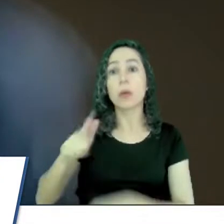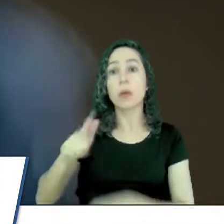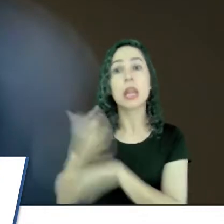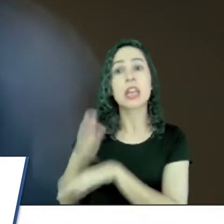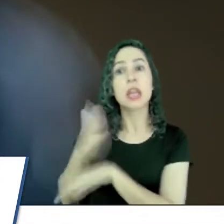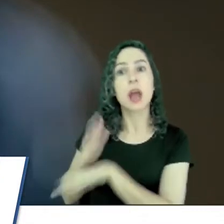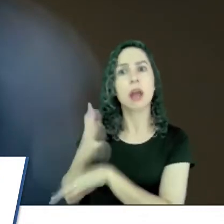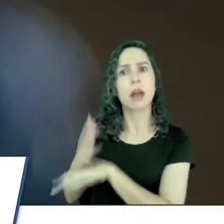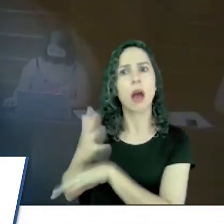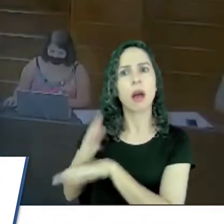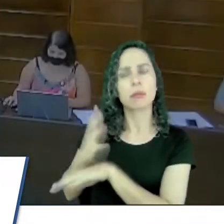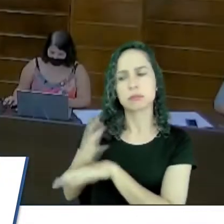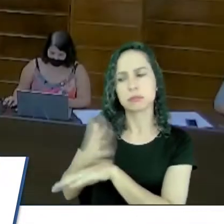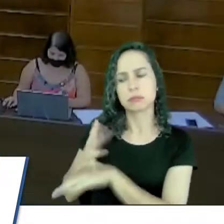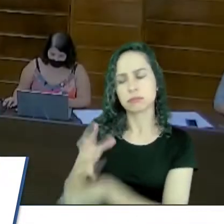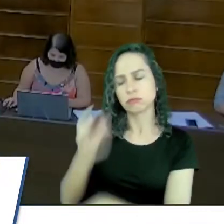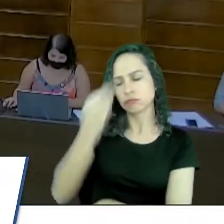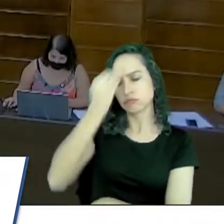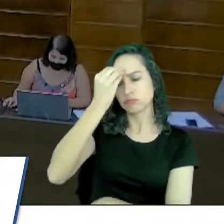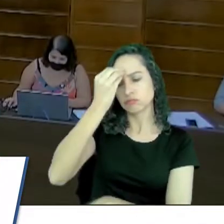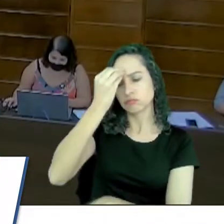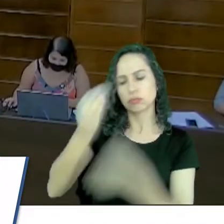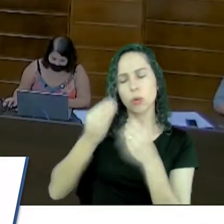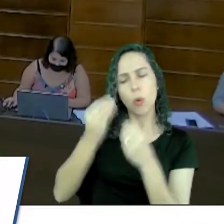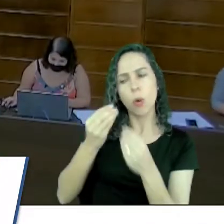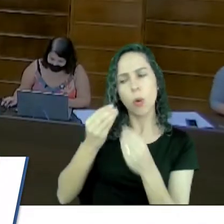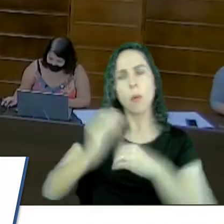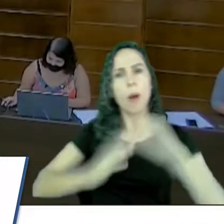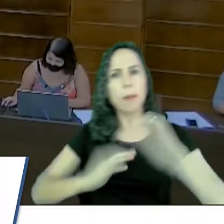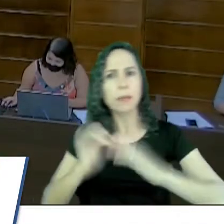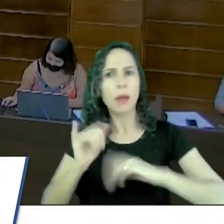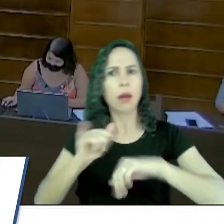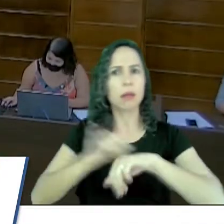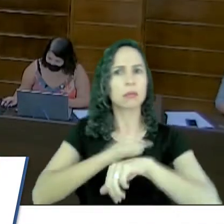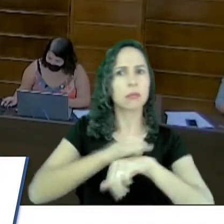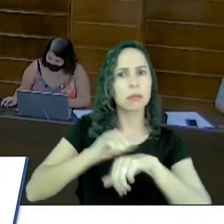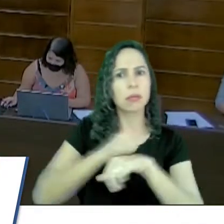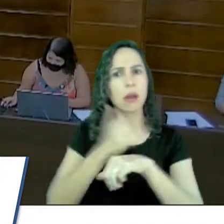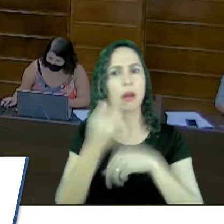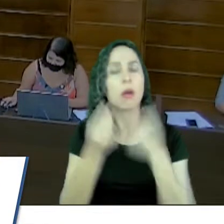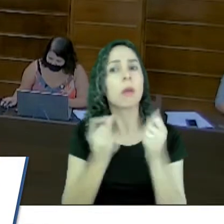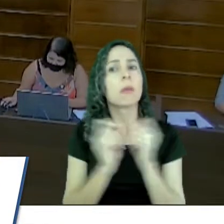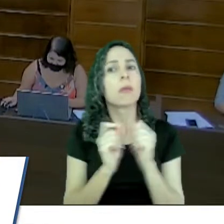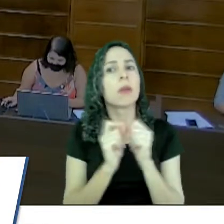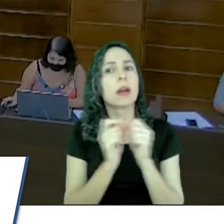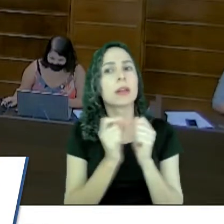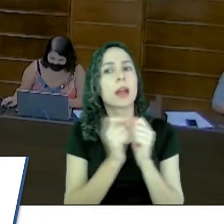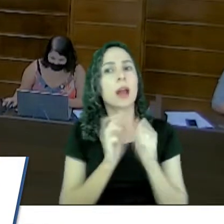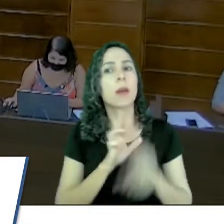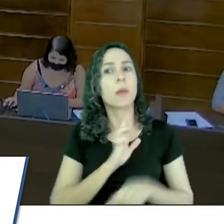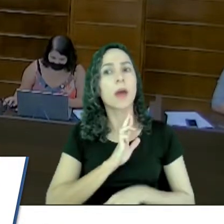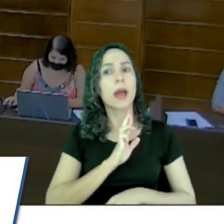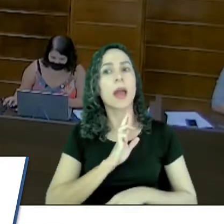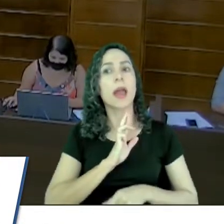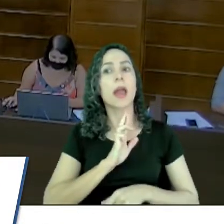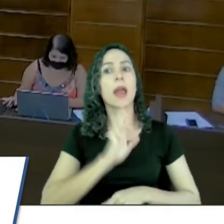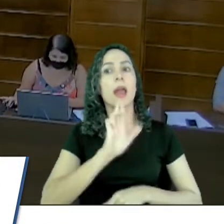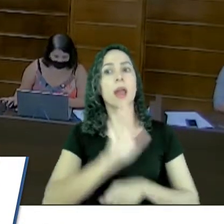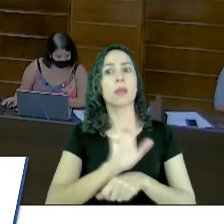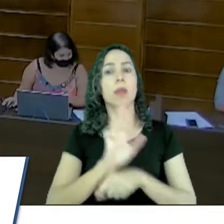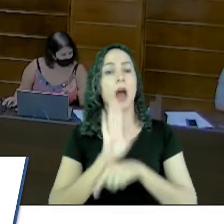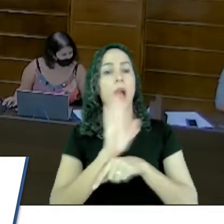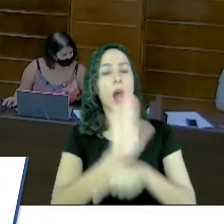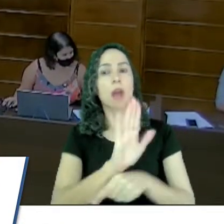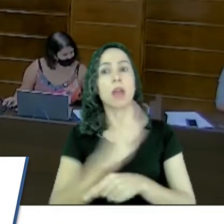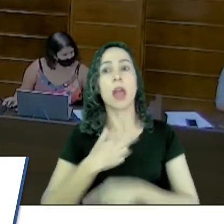ter conhecimento para toda a atitude que vai tomar em nome da sociedade, que ele está lá representando a